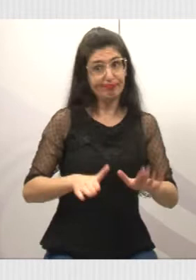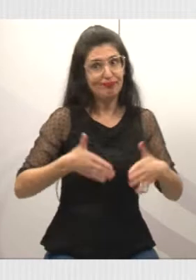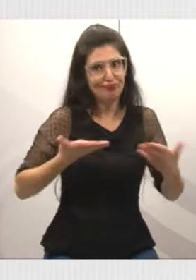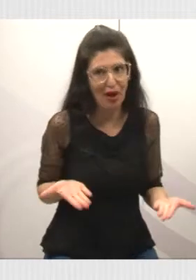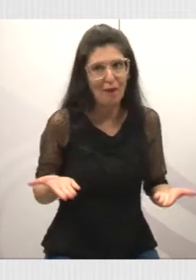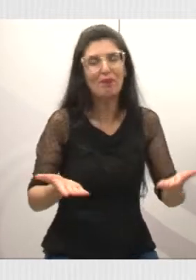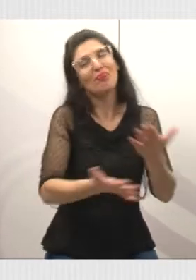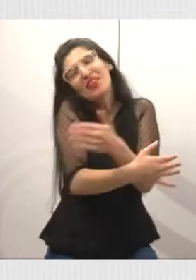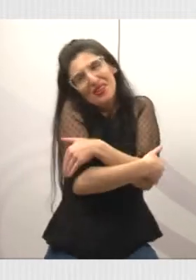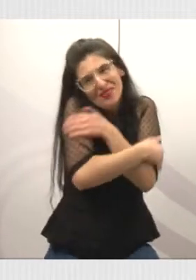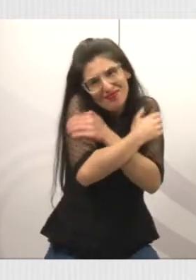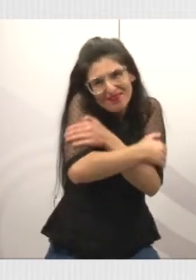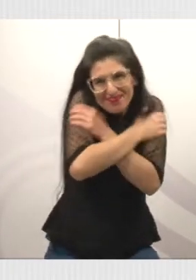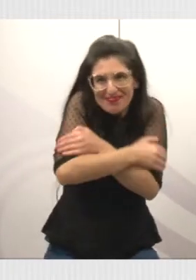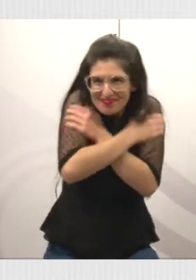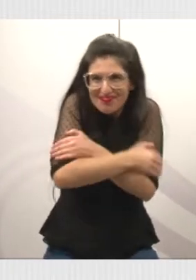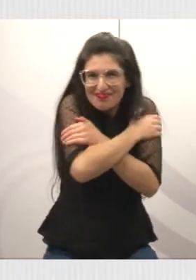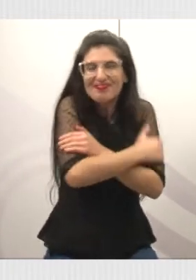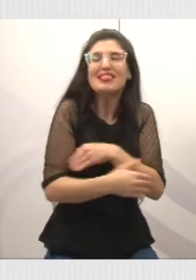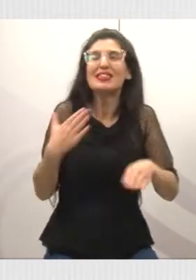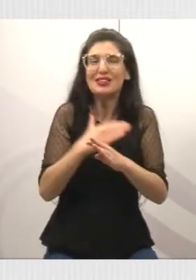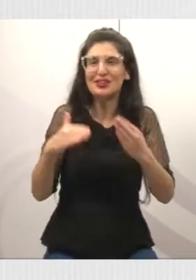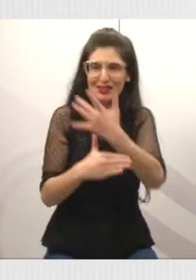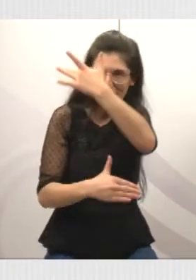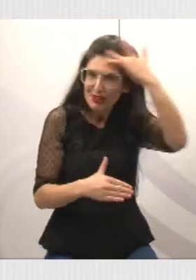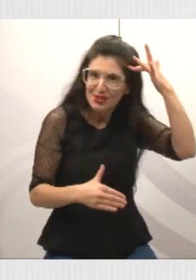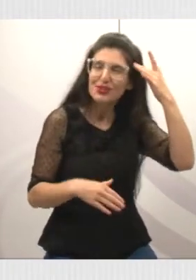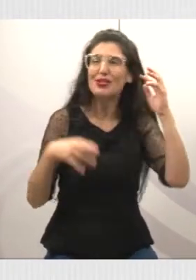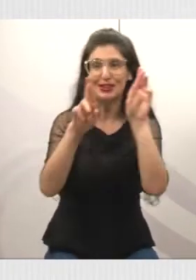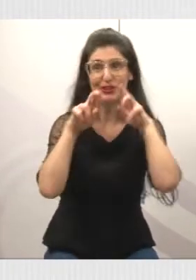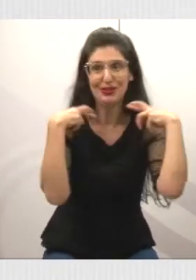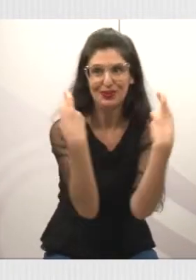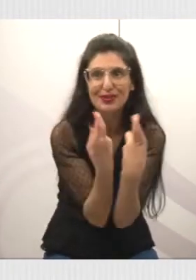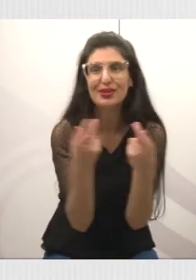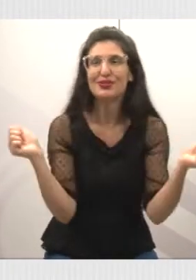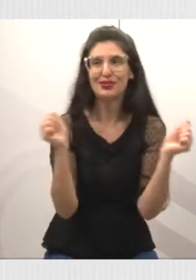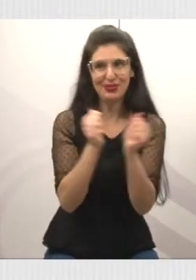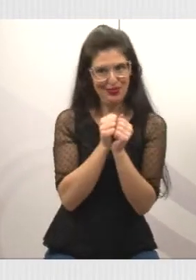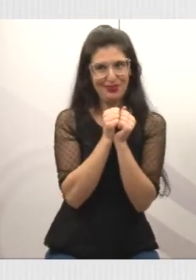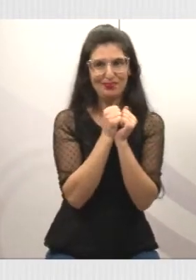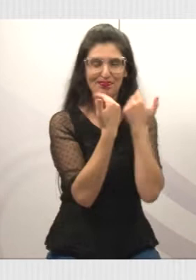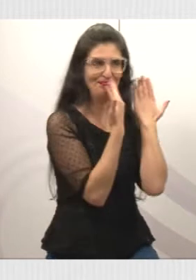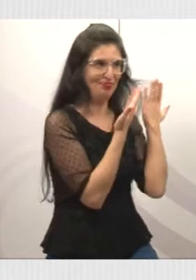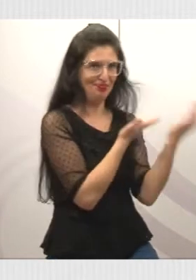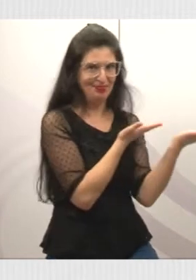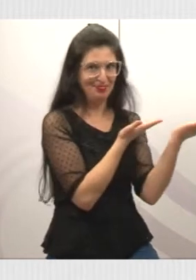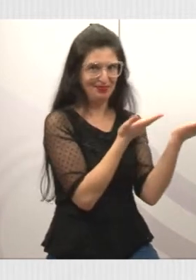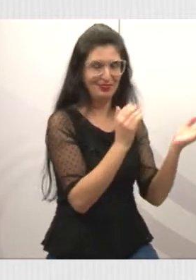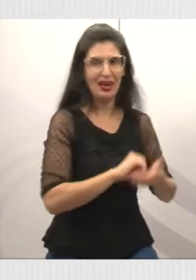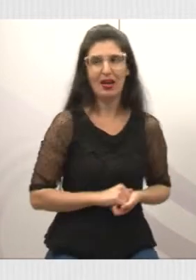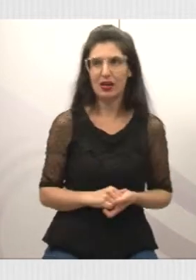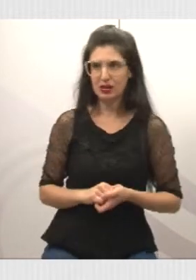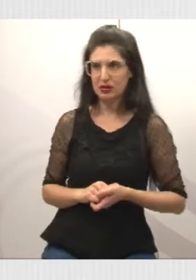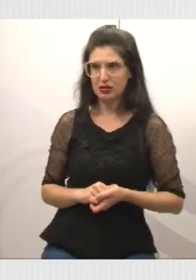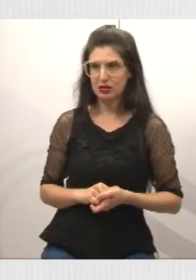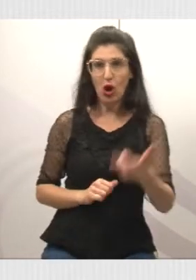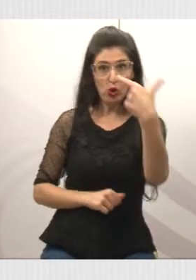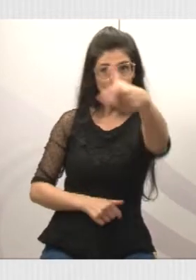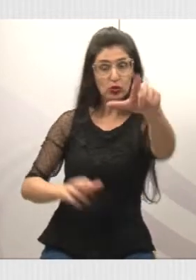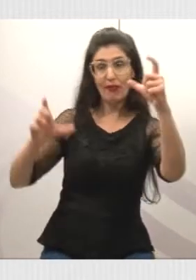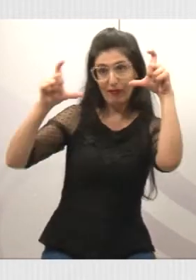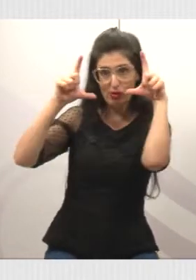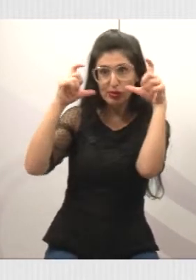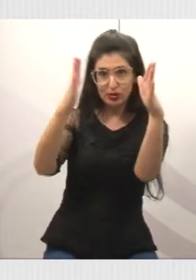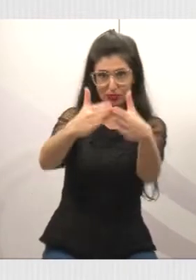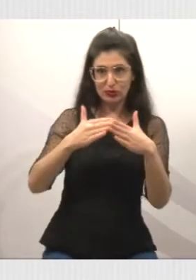para todos que nos acompanham nessa reunião. e é uma área que também, pode passar outra foto por